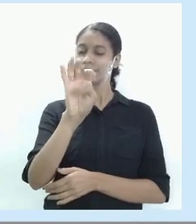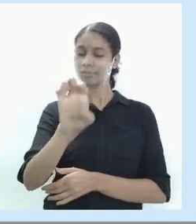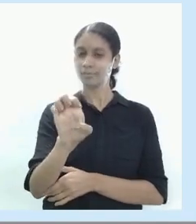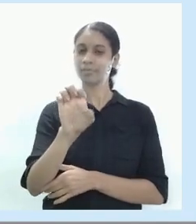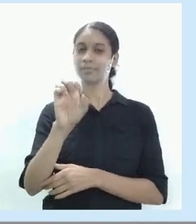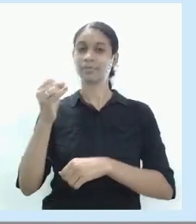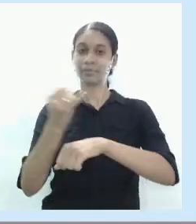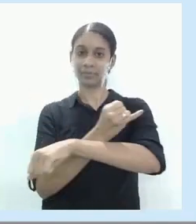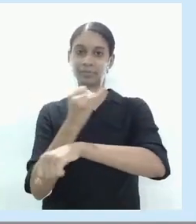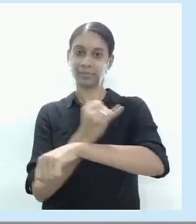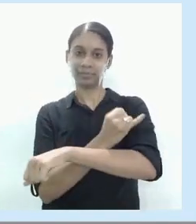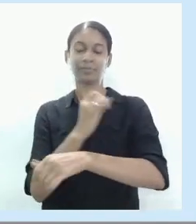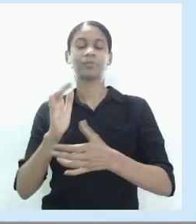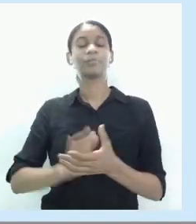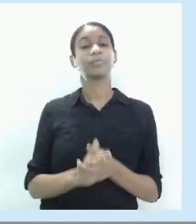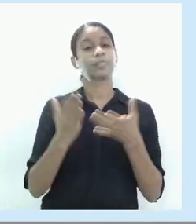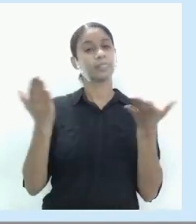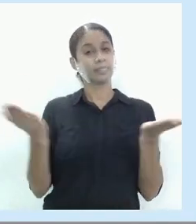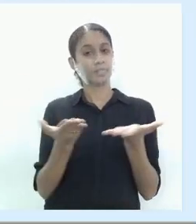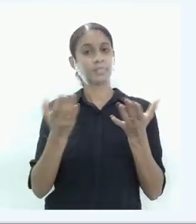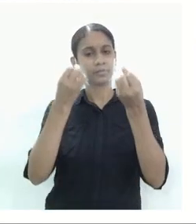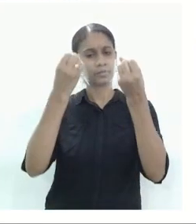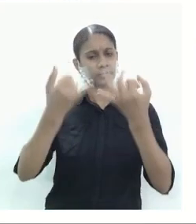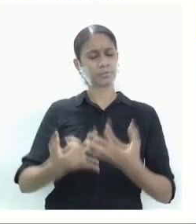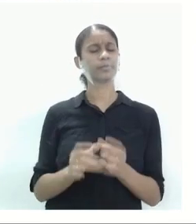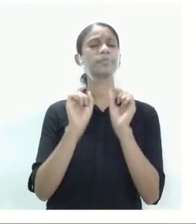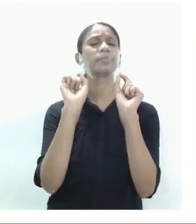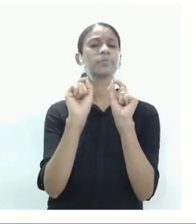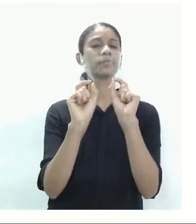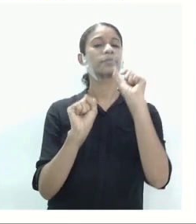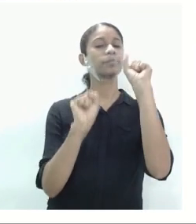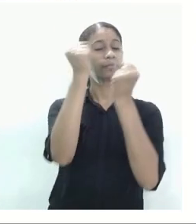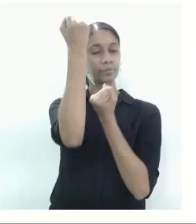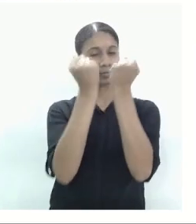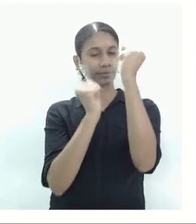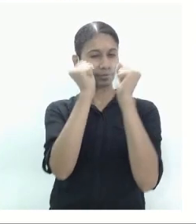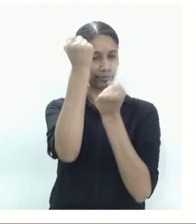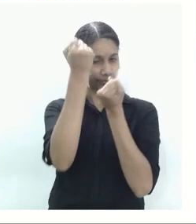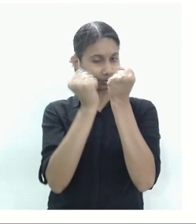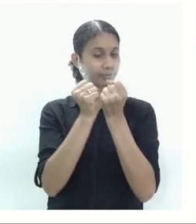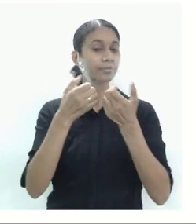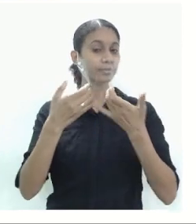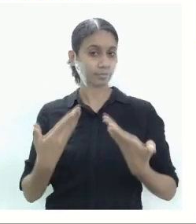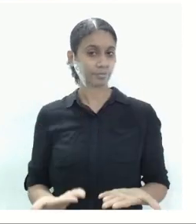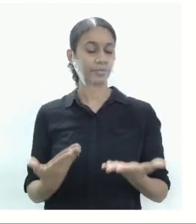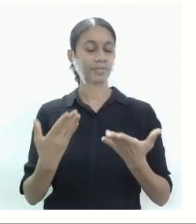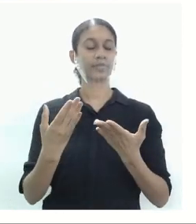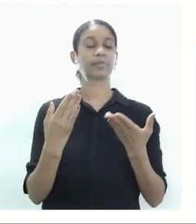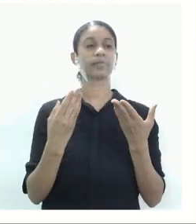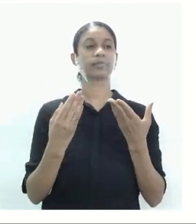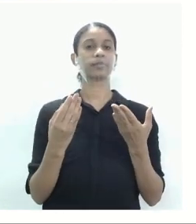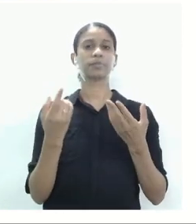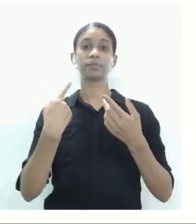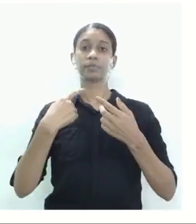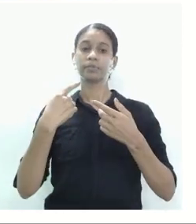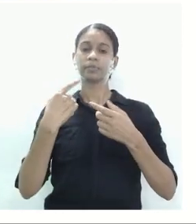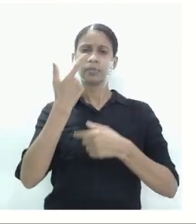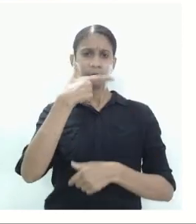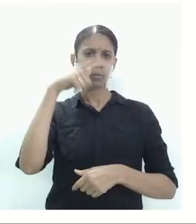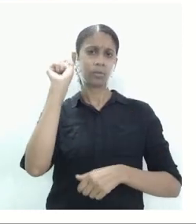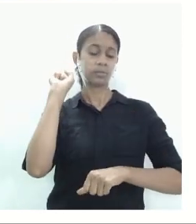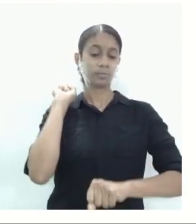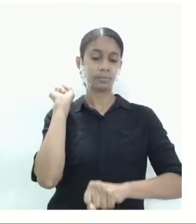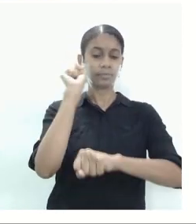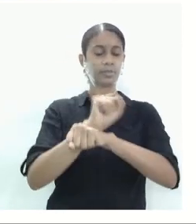a gente está falando sobre industrialização, então nós paramos na aula de ontem